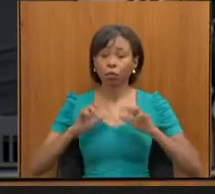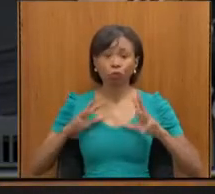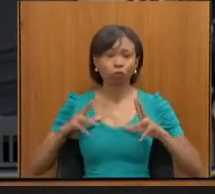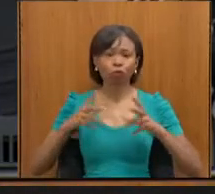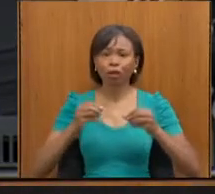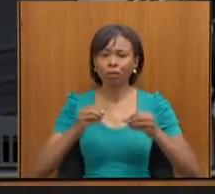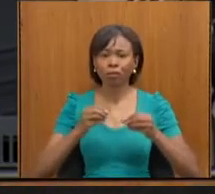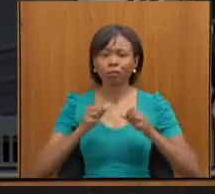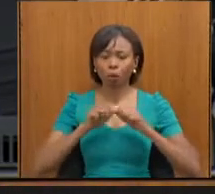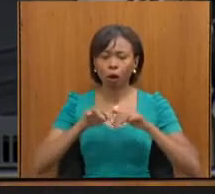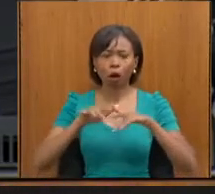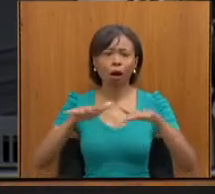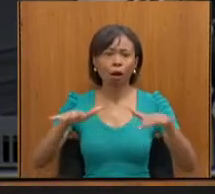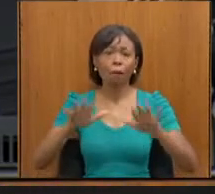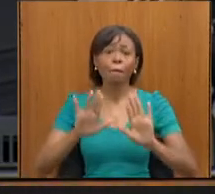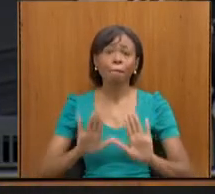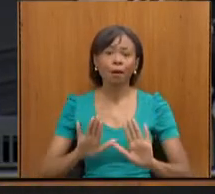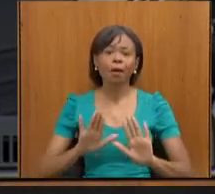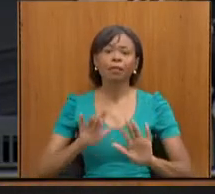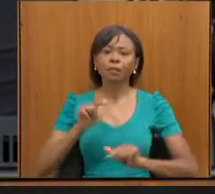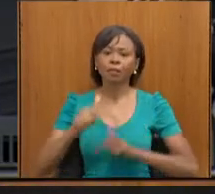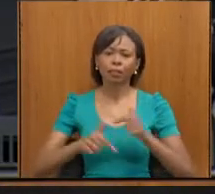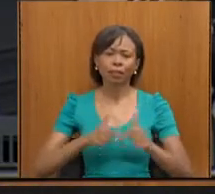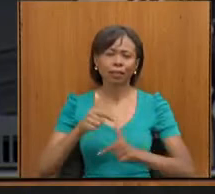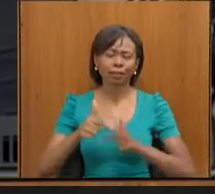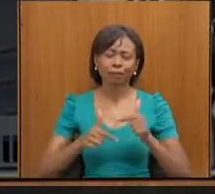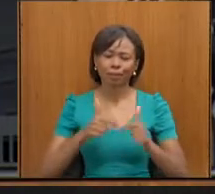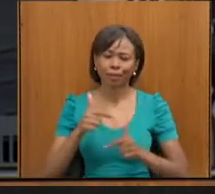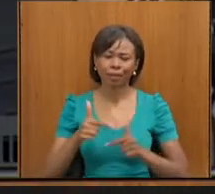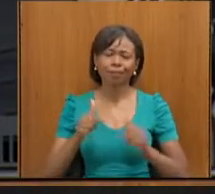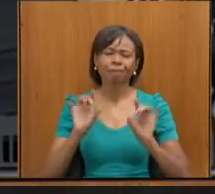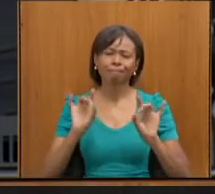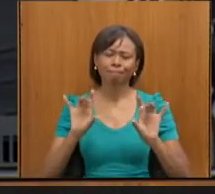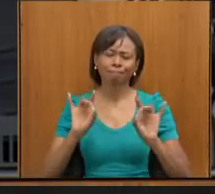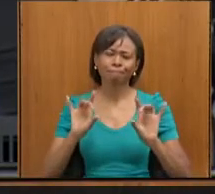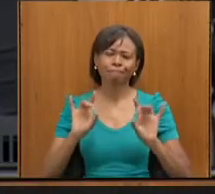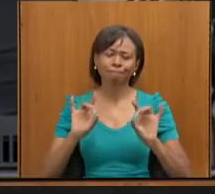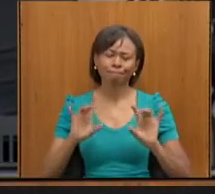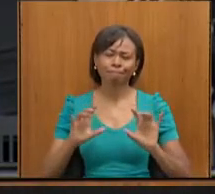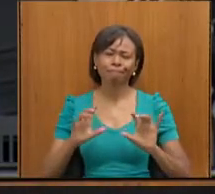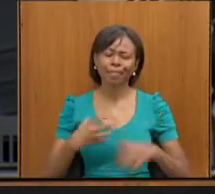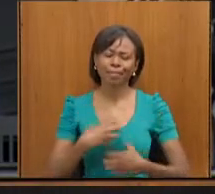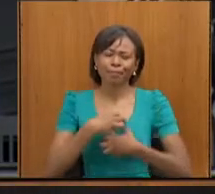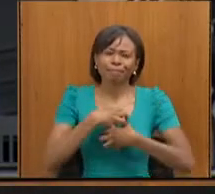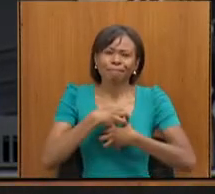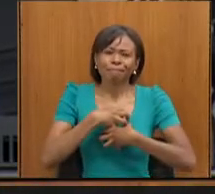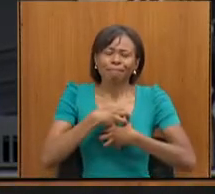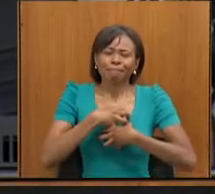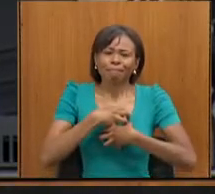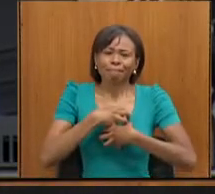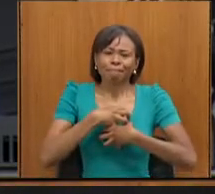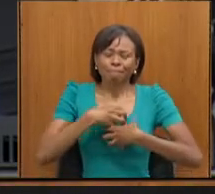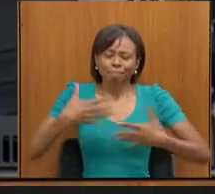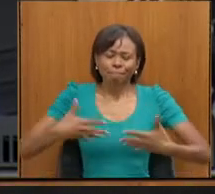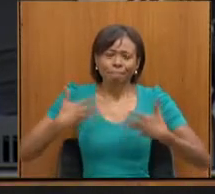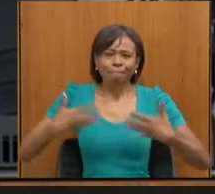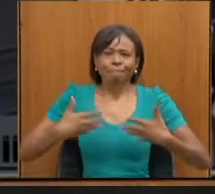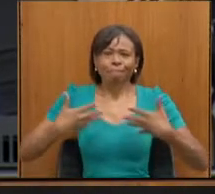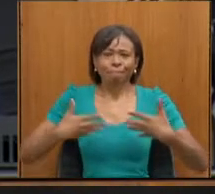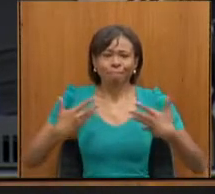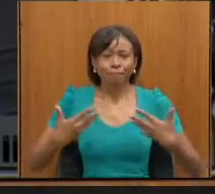mas é um trabalho muito nobre e é um trabalho que nos enche de motivação porque,